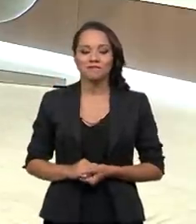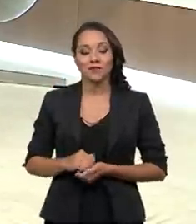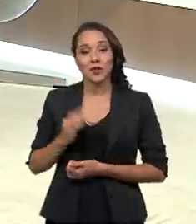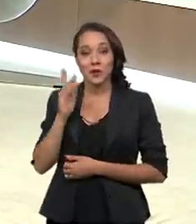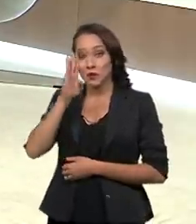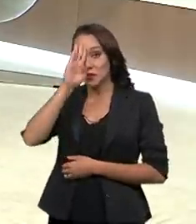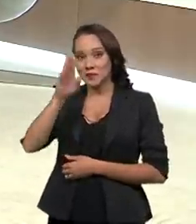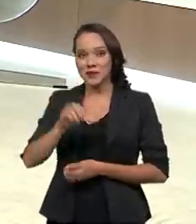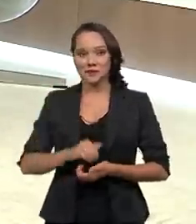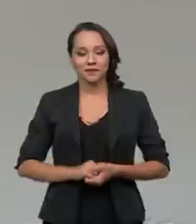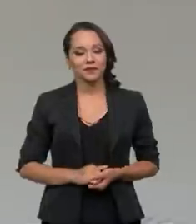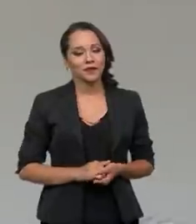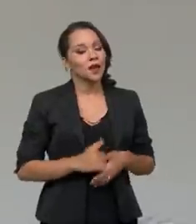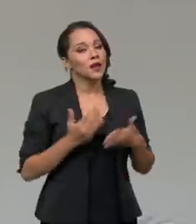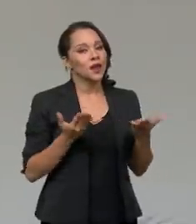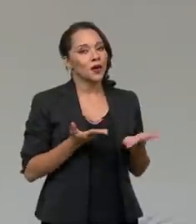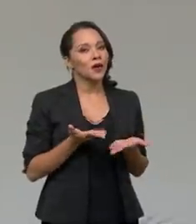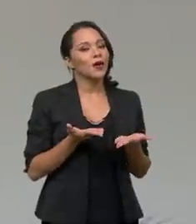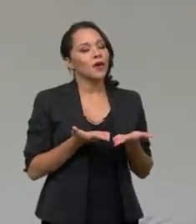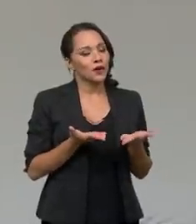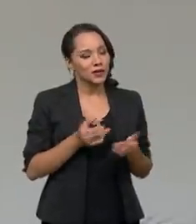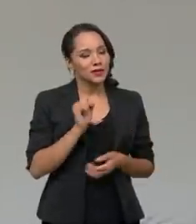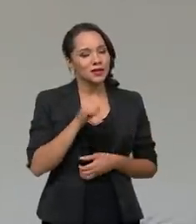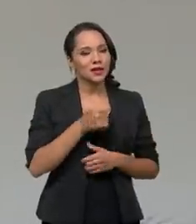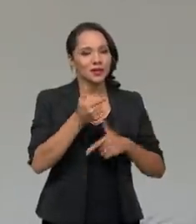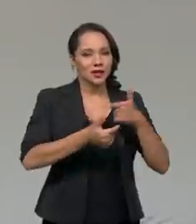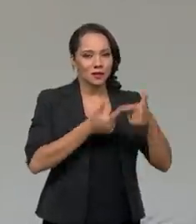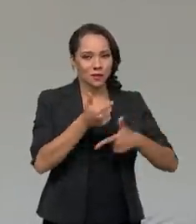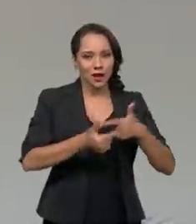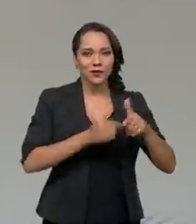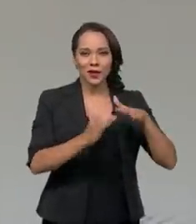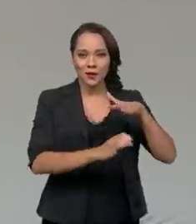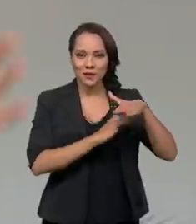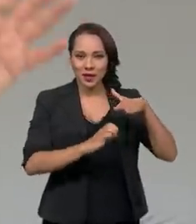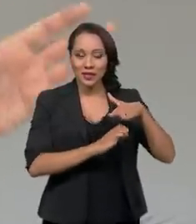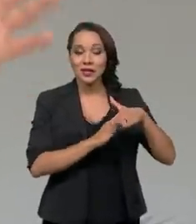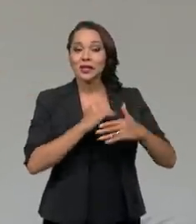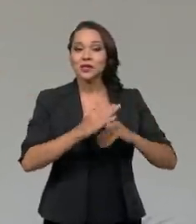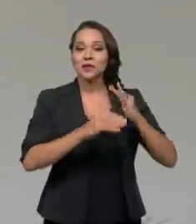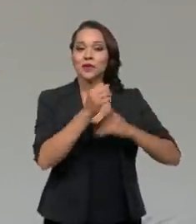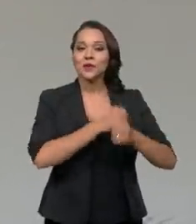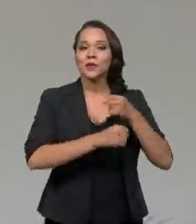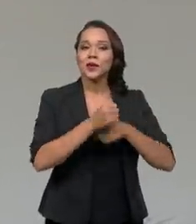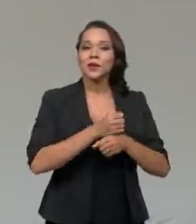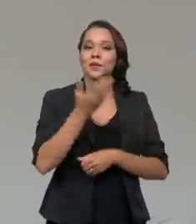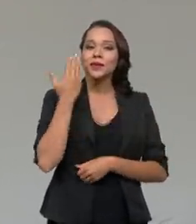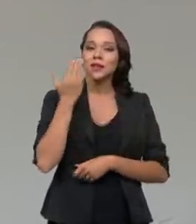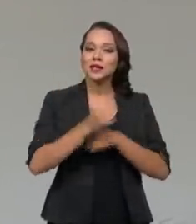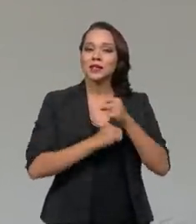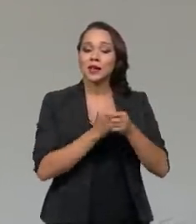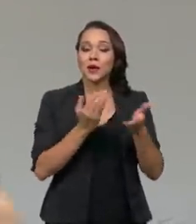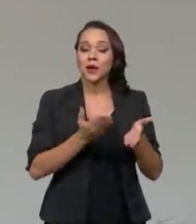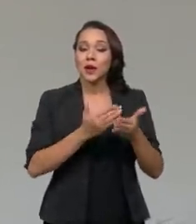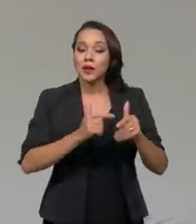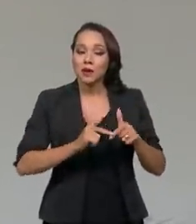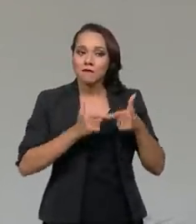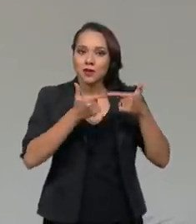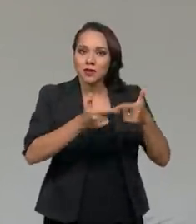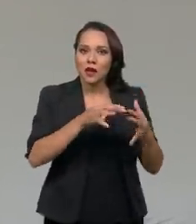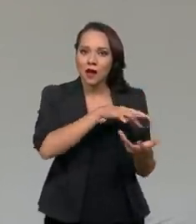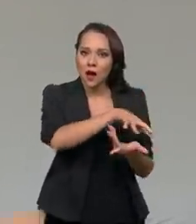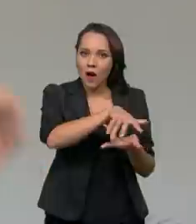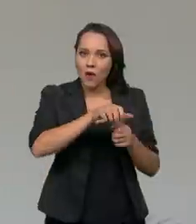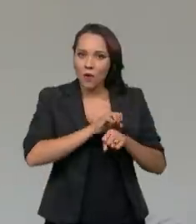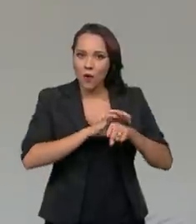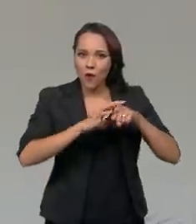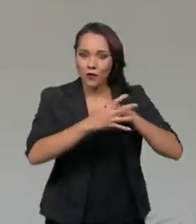este o ponto que nós temos. E agora vamos entrar nesse trabalho que a EBSER desenvolveu no ano passado e nesse ano, no enfrentamento à Covid-19.